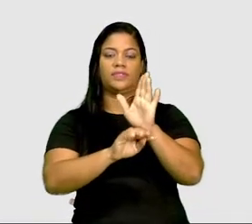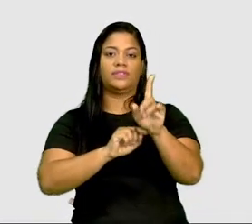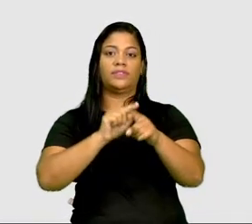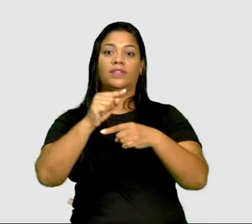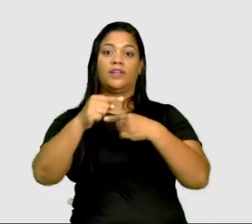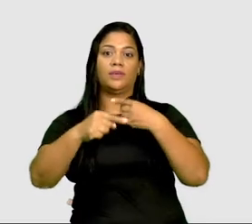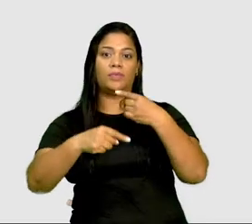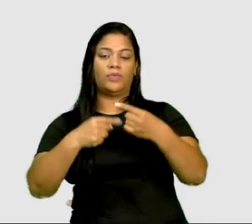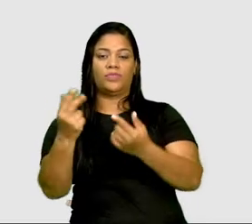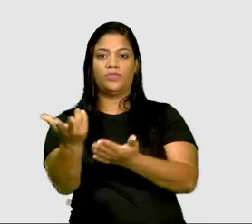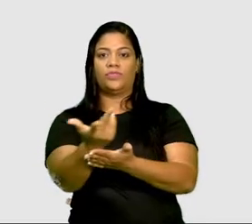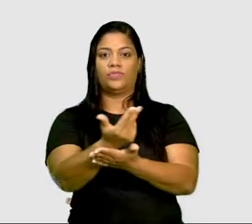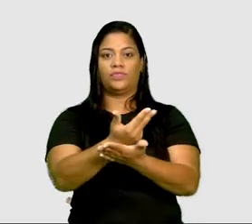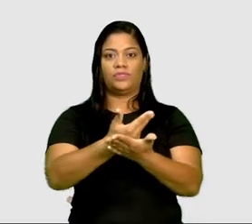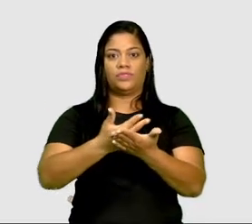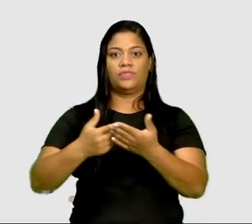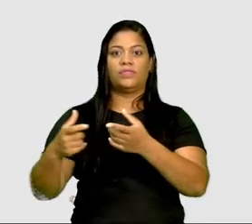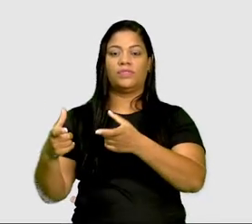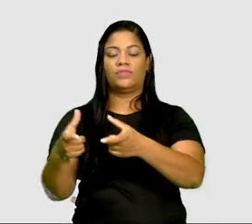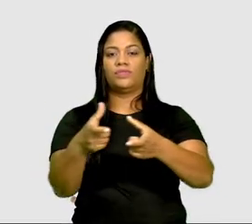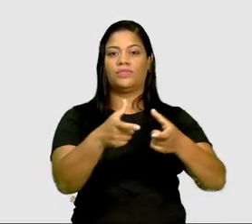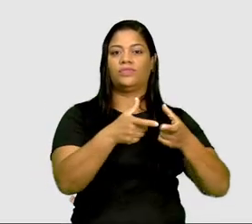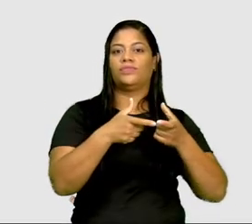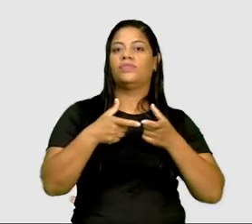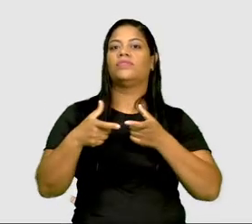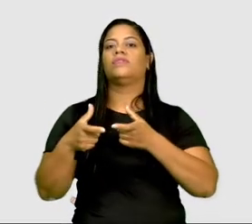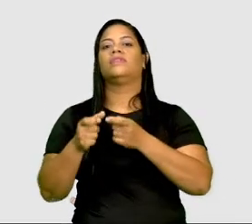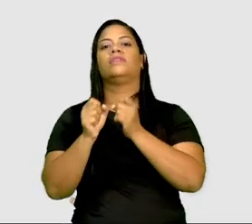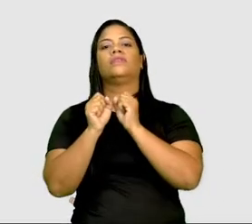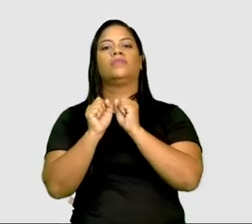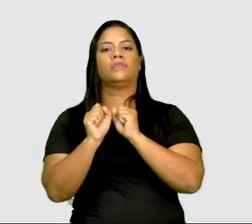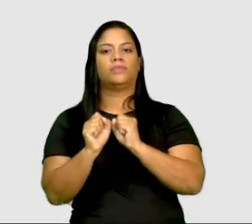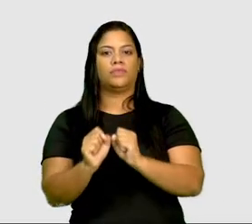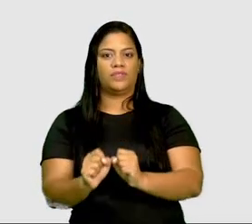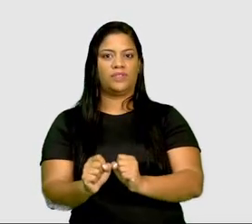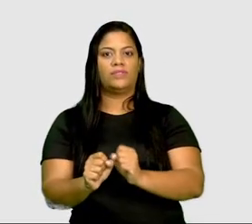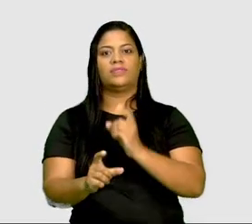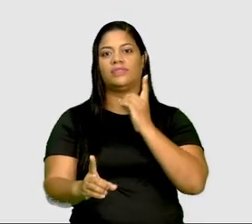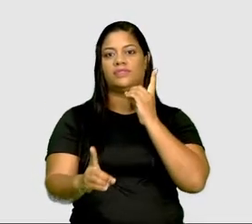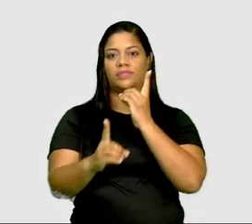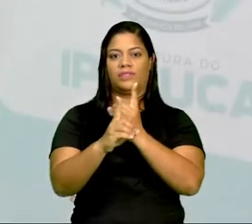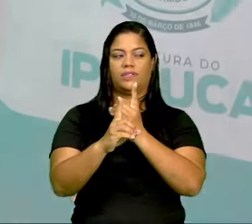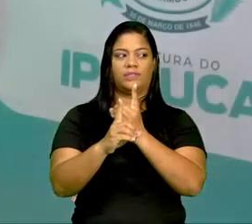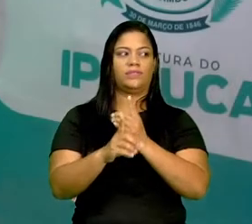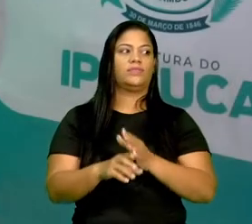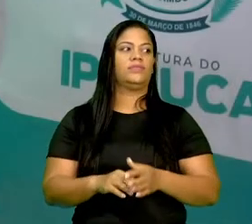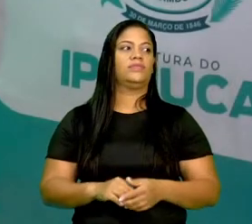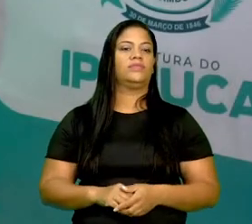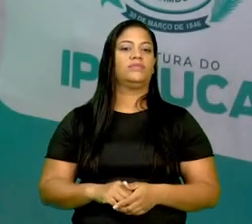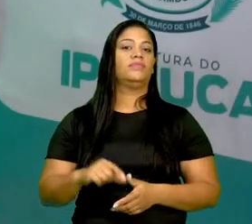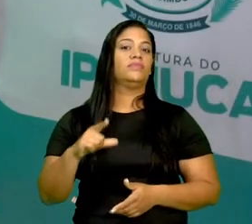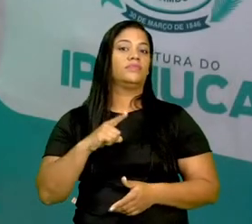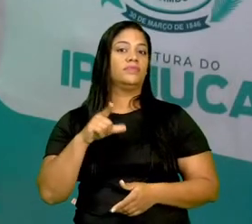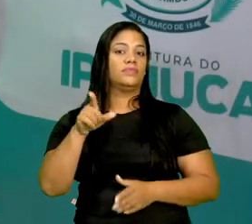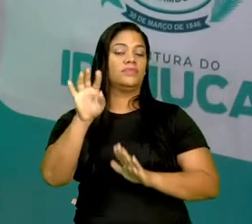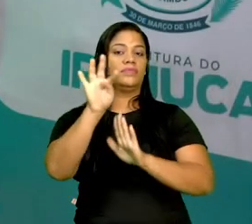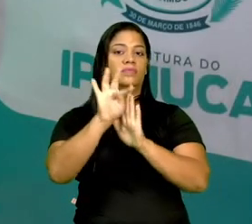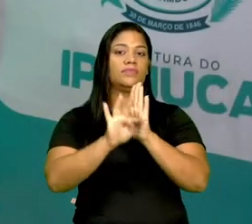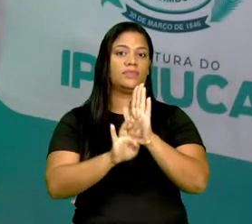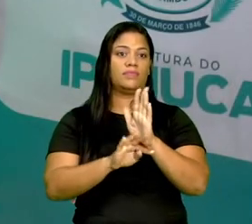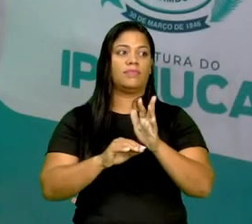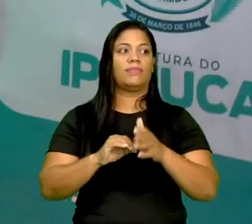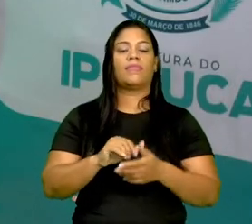seguida, desenhe os locais onde eles podem ser encontrados. Aí, temos aí o texto.